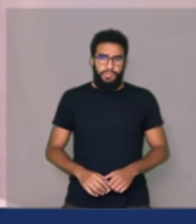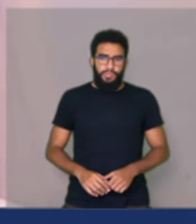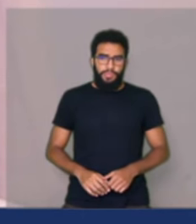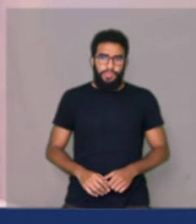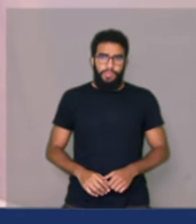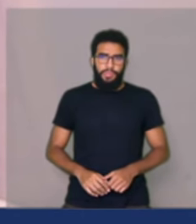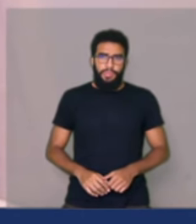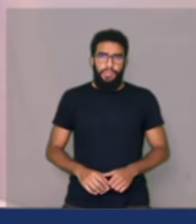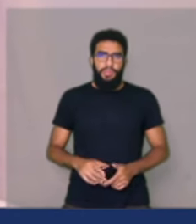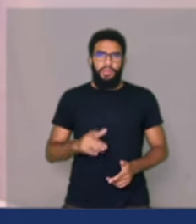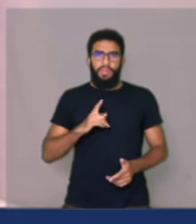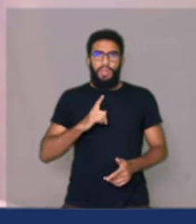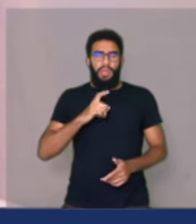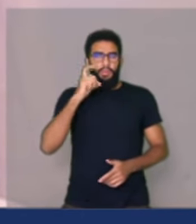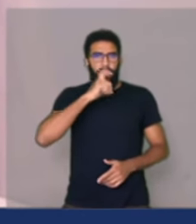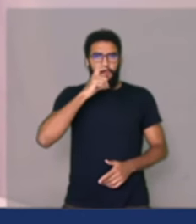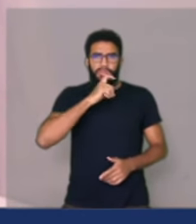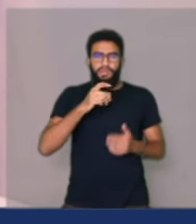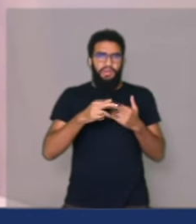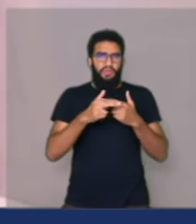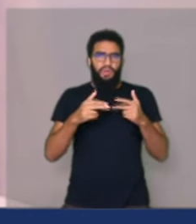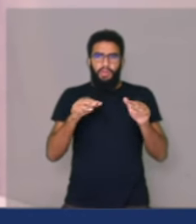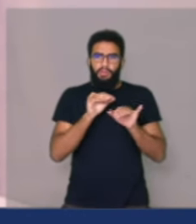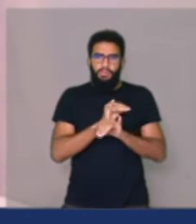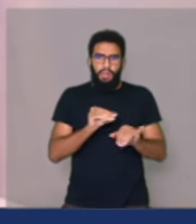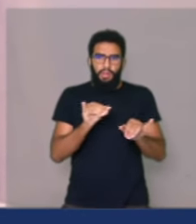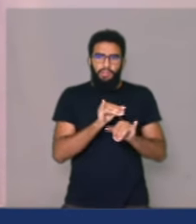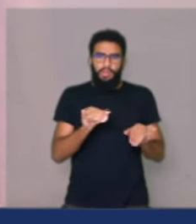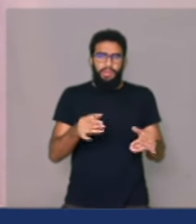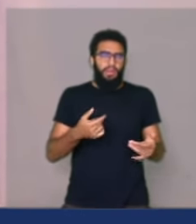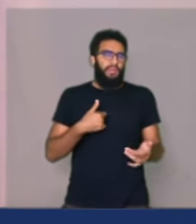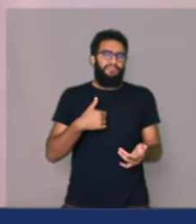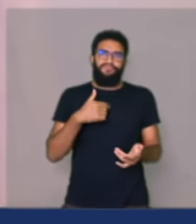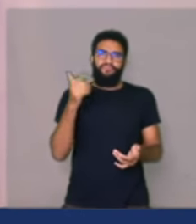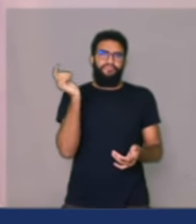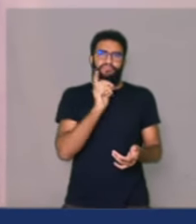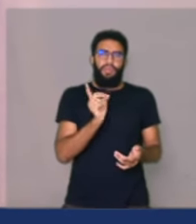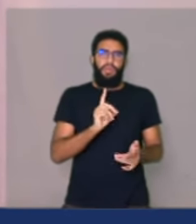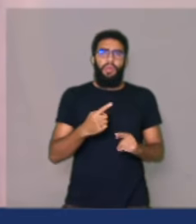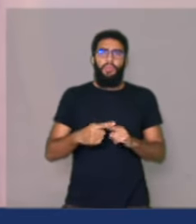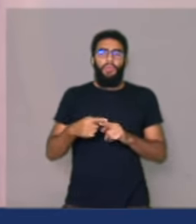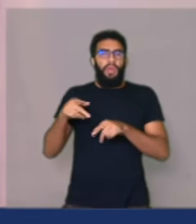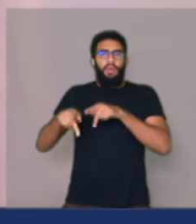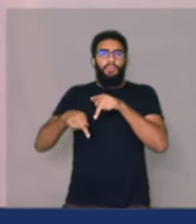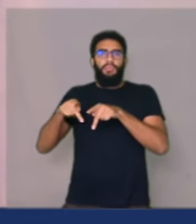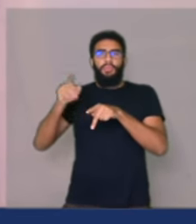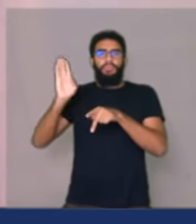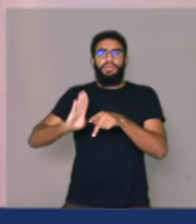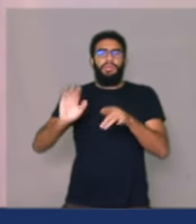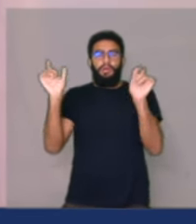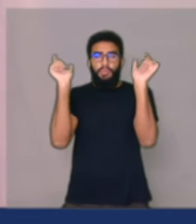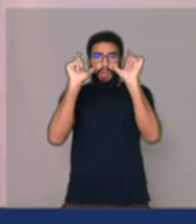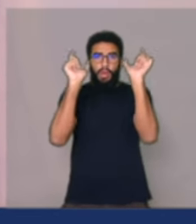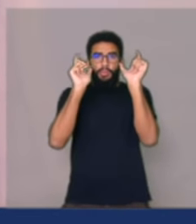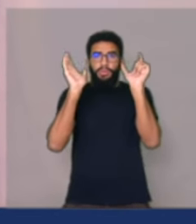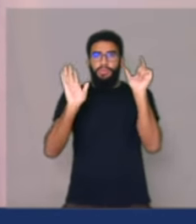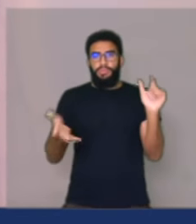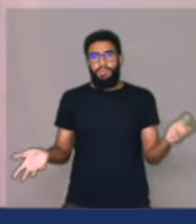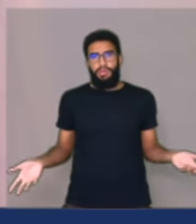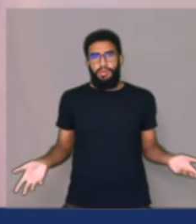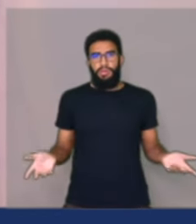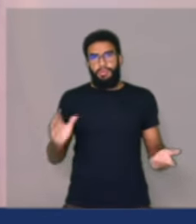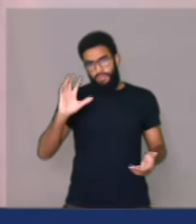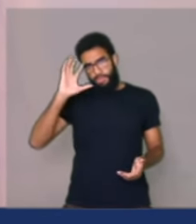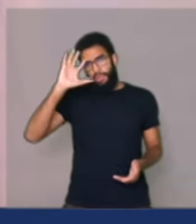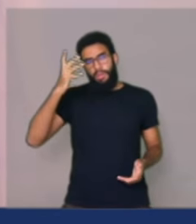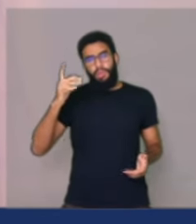mentiras que eles tanto falam. Não aguenta mais. A população brasileira já acordou, pessoal. Ou vocês decidem mudar